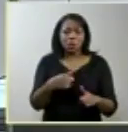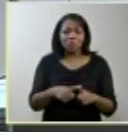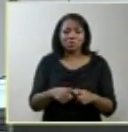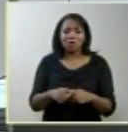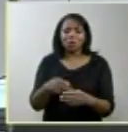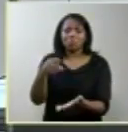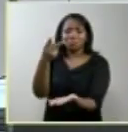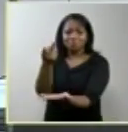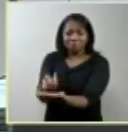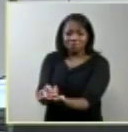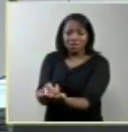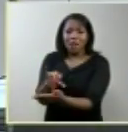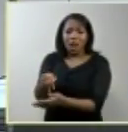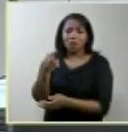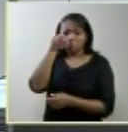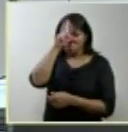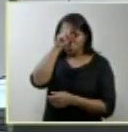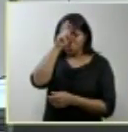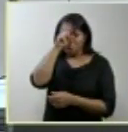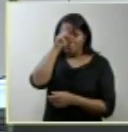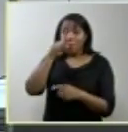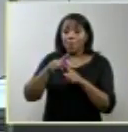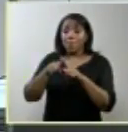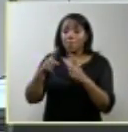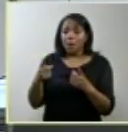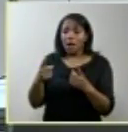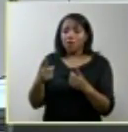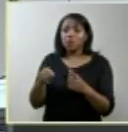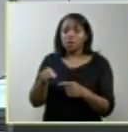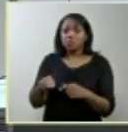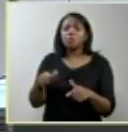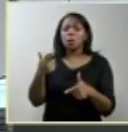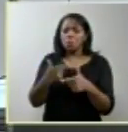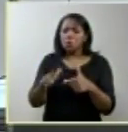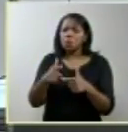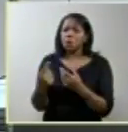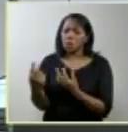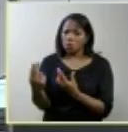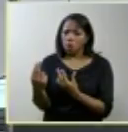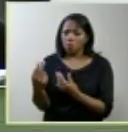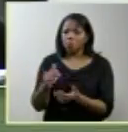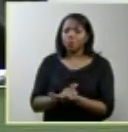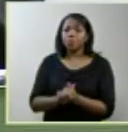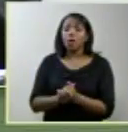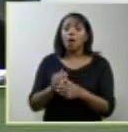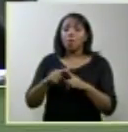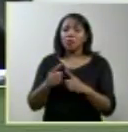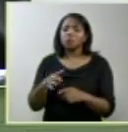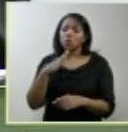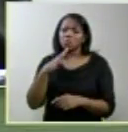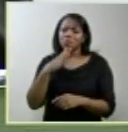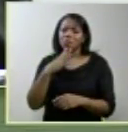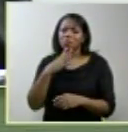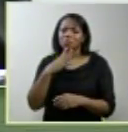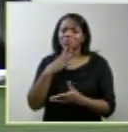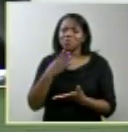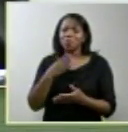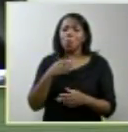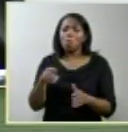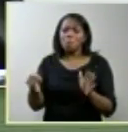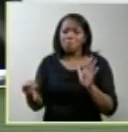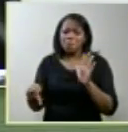a luz aos seus filhos esse também foi o caso de Severina que somente conheceu o seu enterro pelo filme